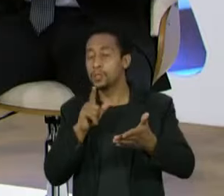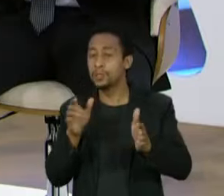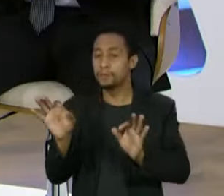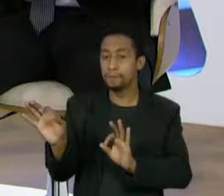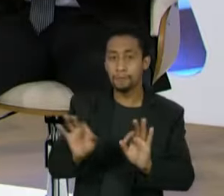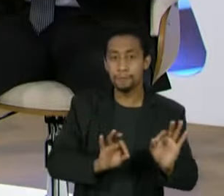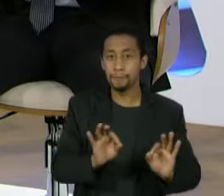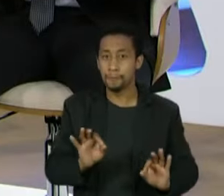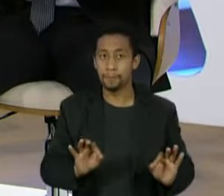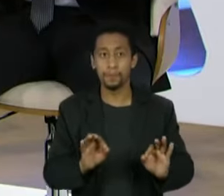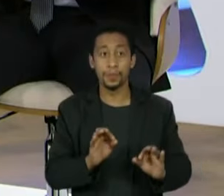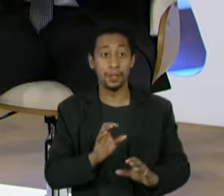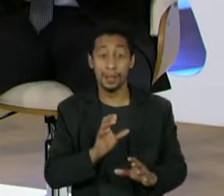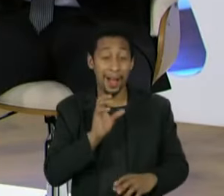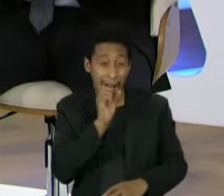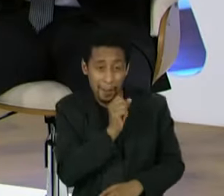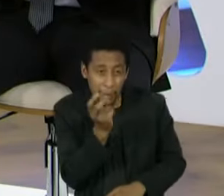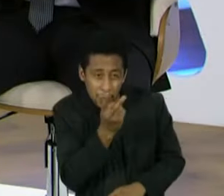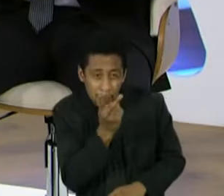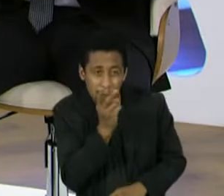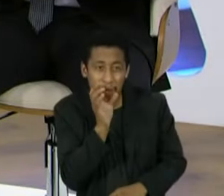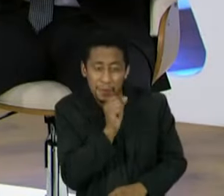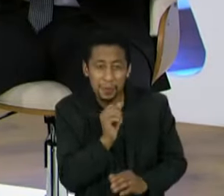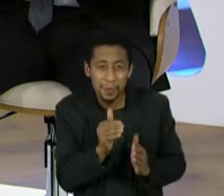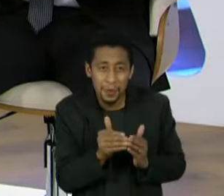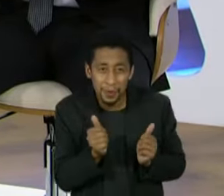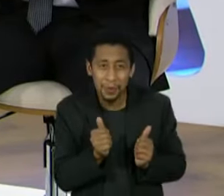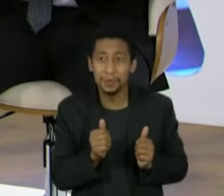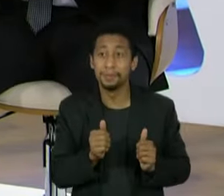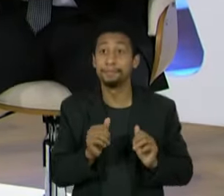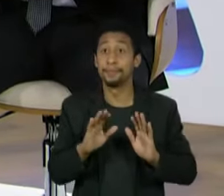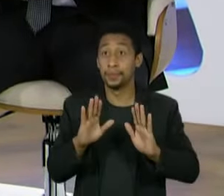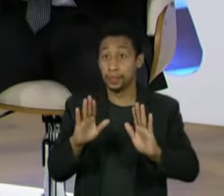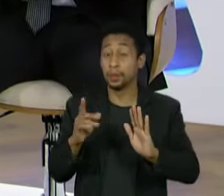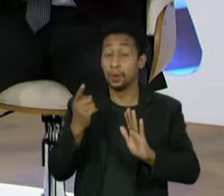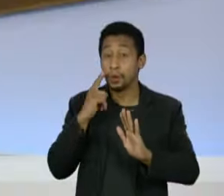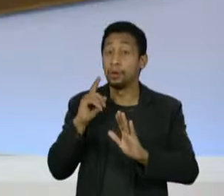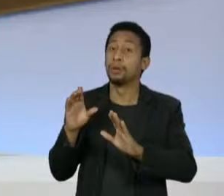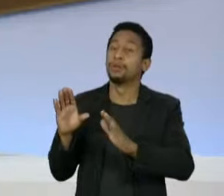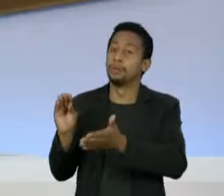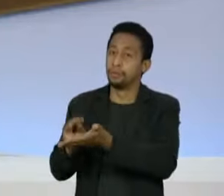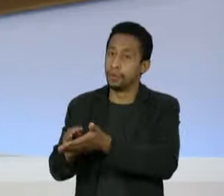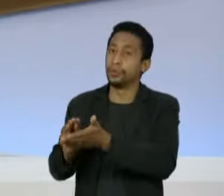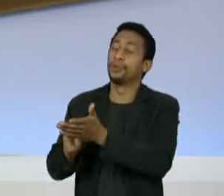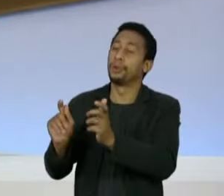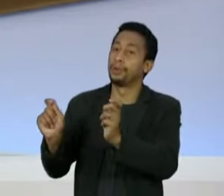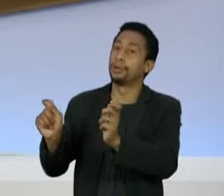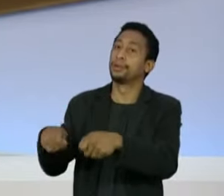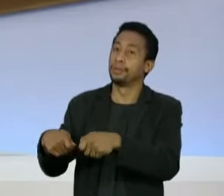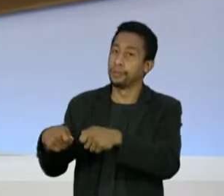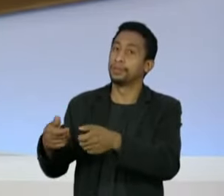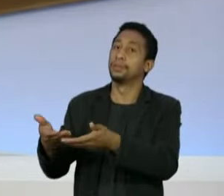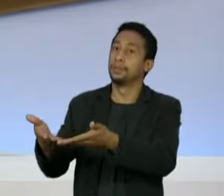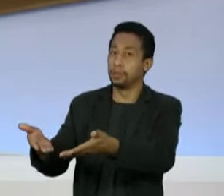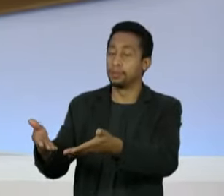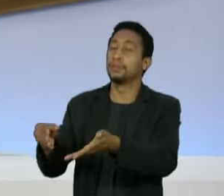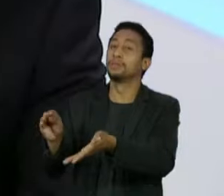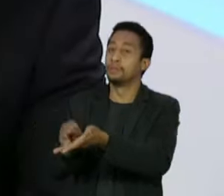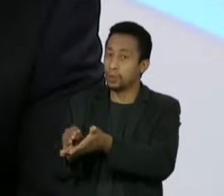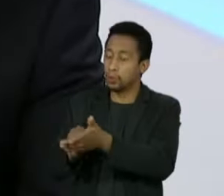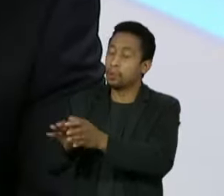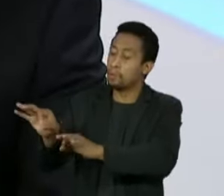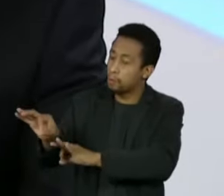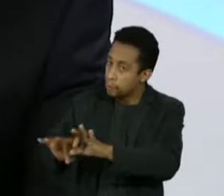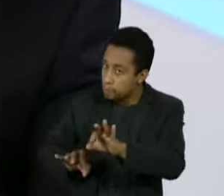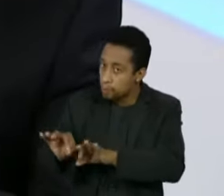comissão? Em poucas palavras, cada um, por favor. Falta equipe técnica adequada para tocar uma CPI, falta preparo para os senadores fazerem